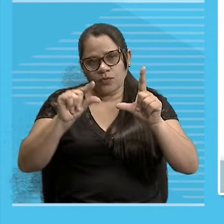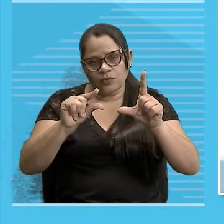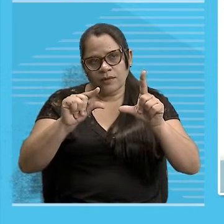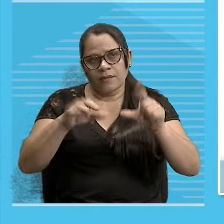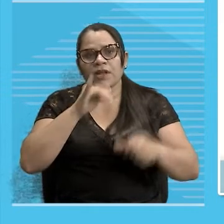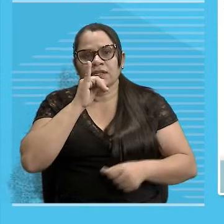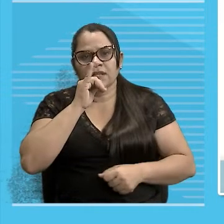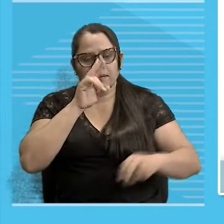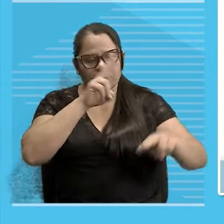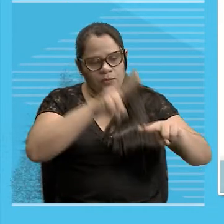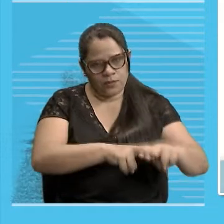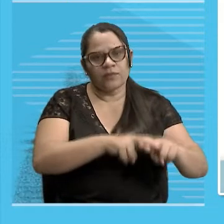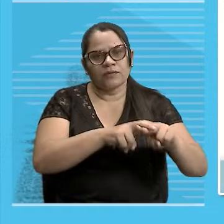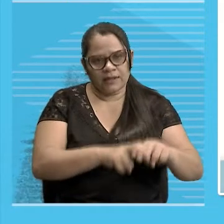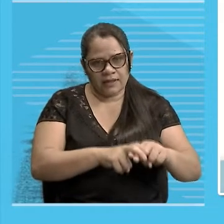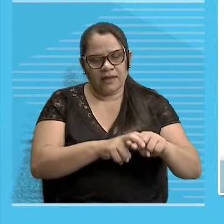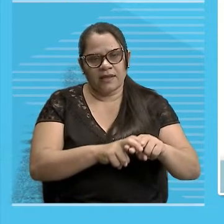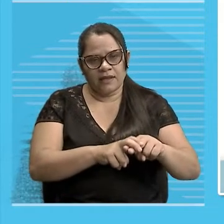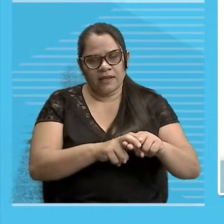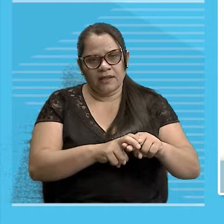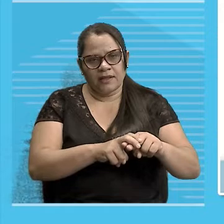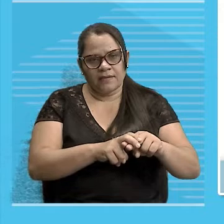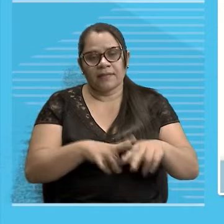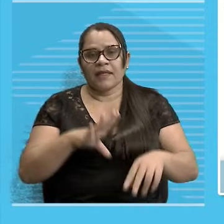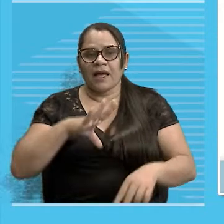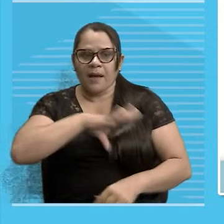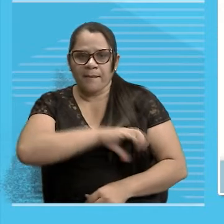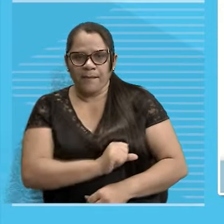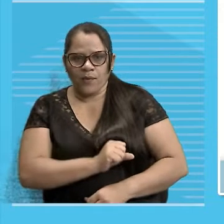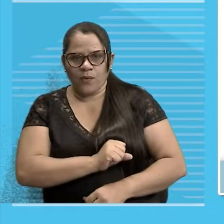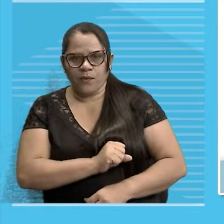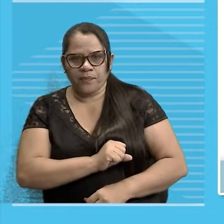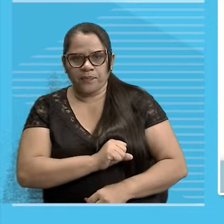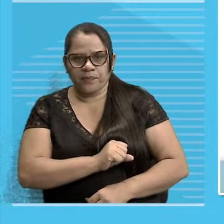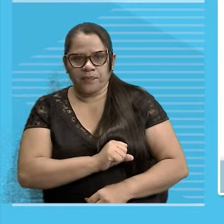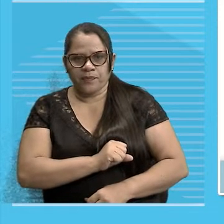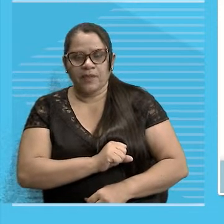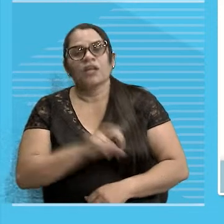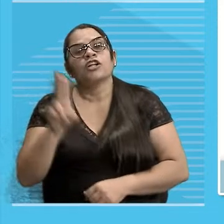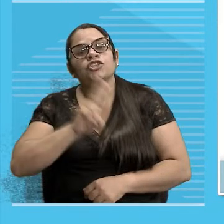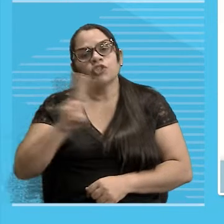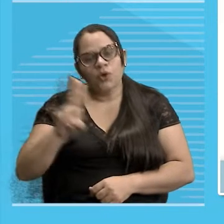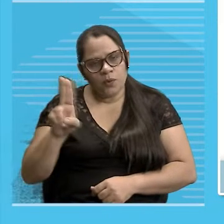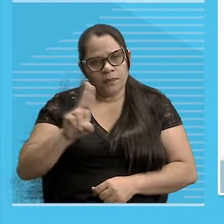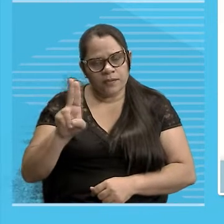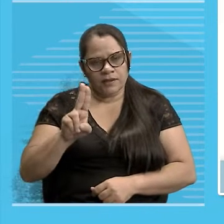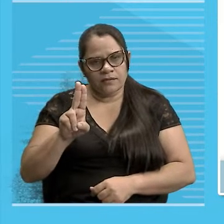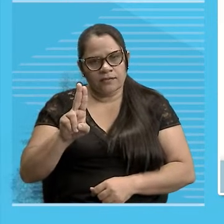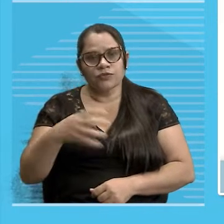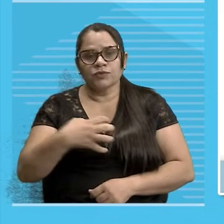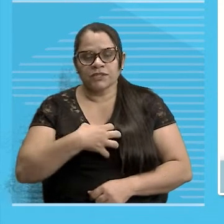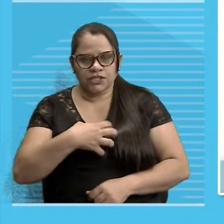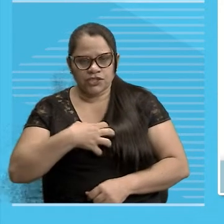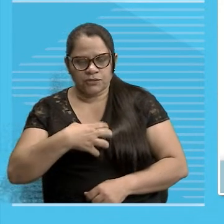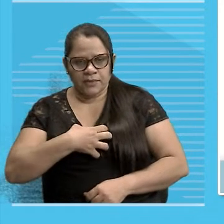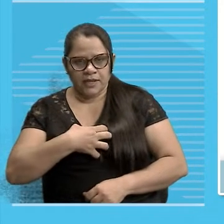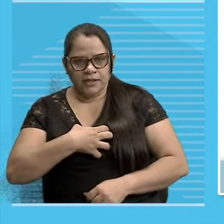Outro substantivo comum Amor Amor já vai nomear um sentimento Tá vendo